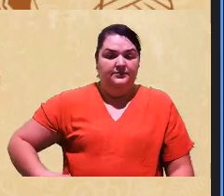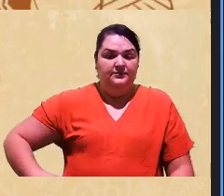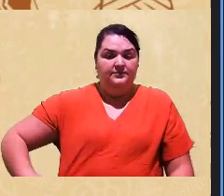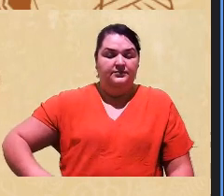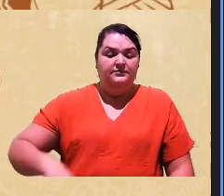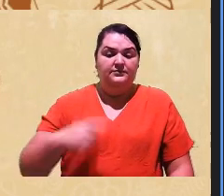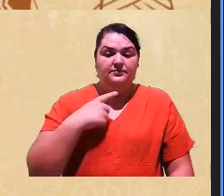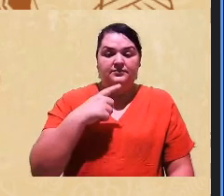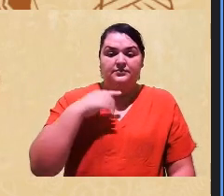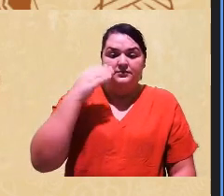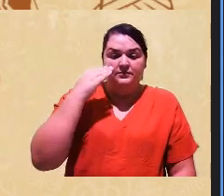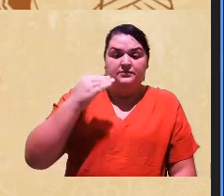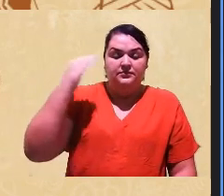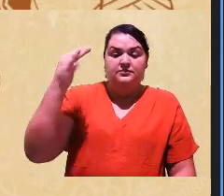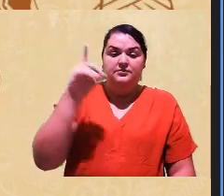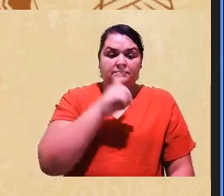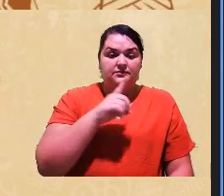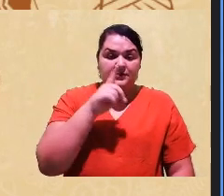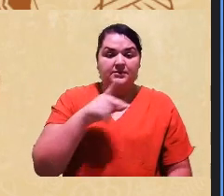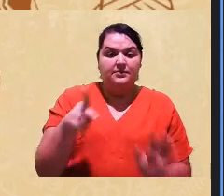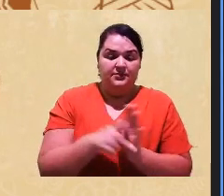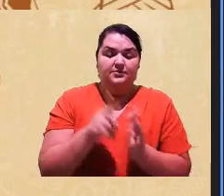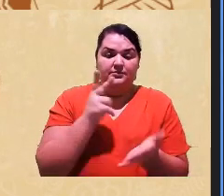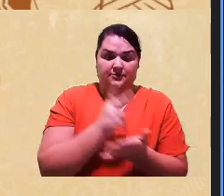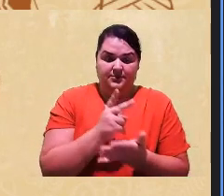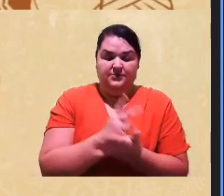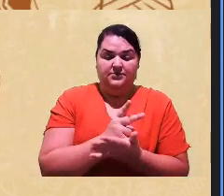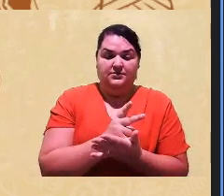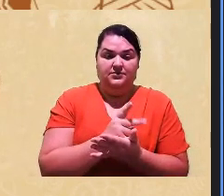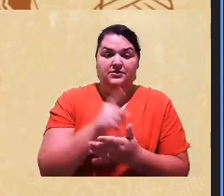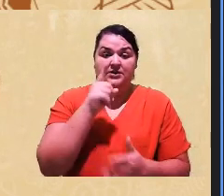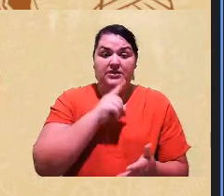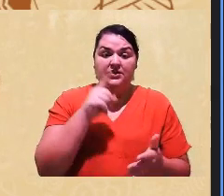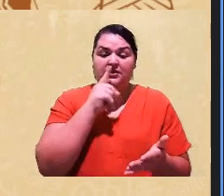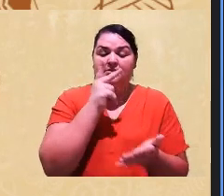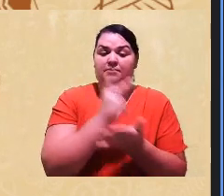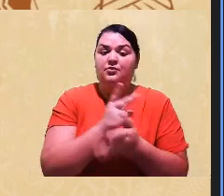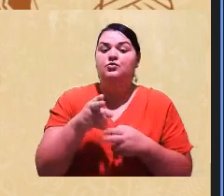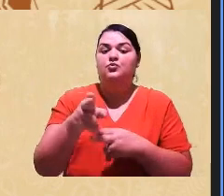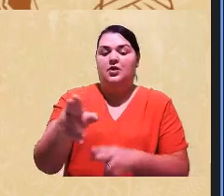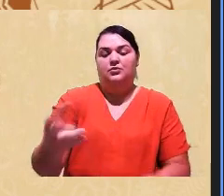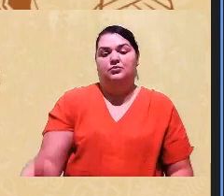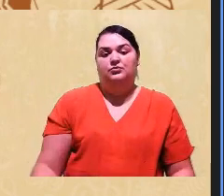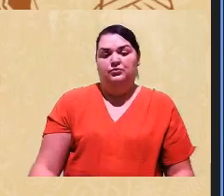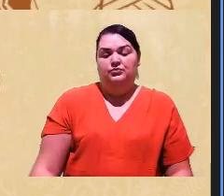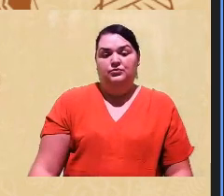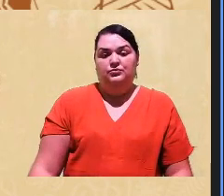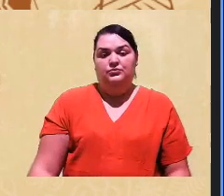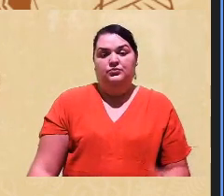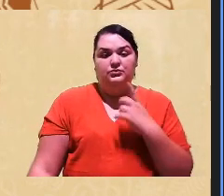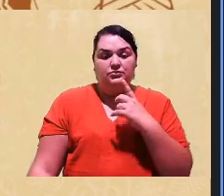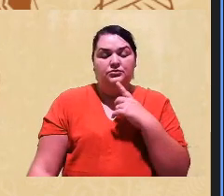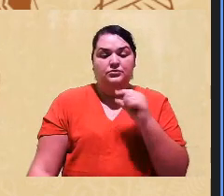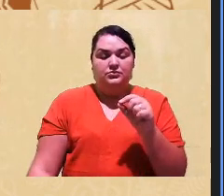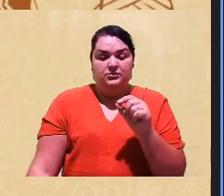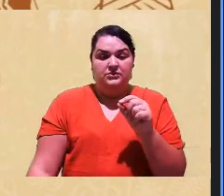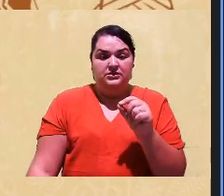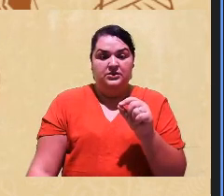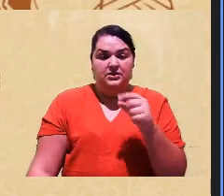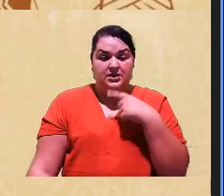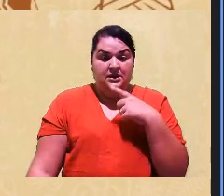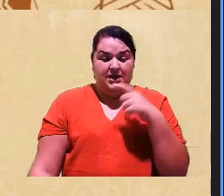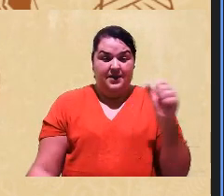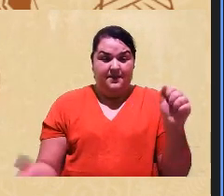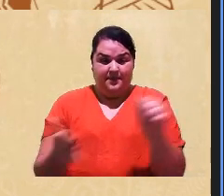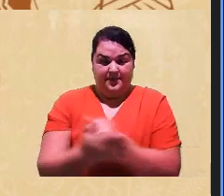silenciamento porque um silenciamento continuado porque quando eu apago essa